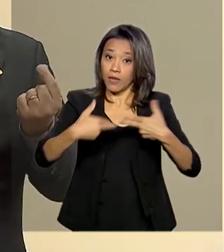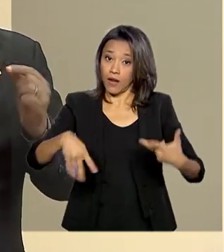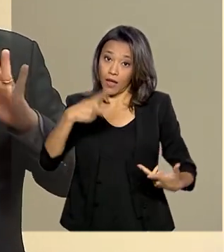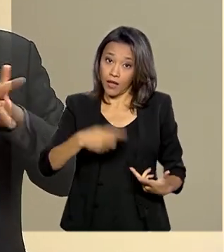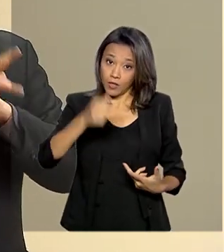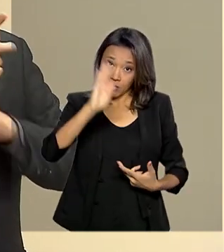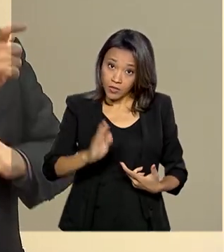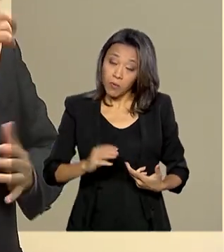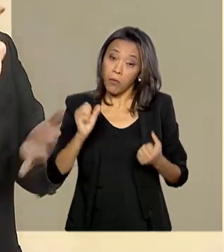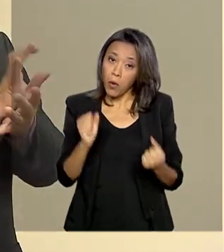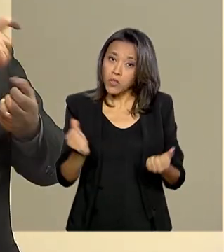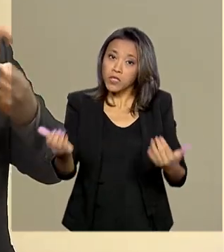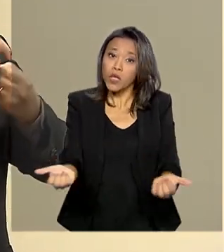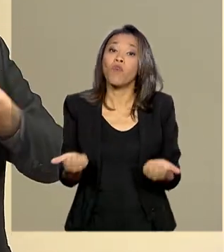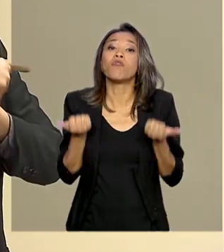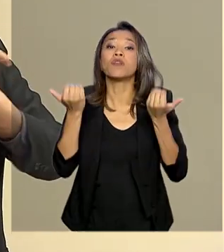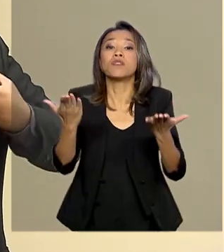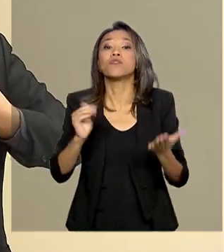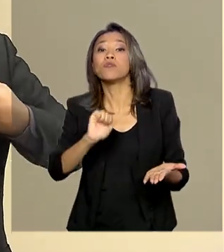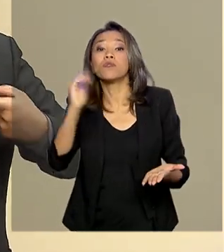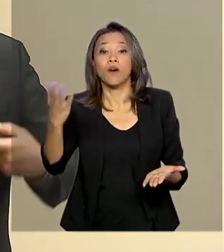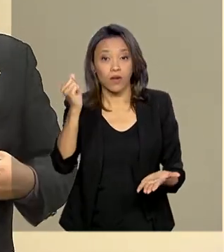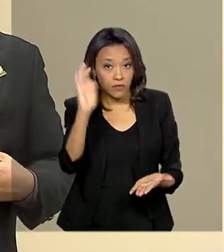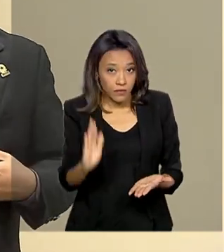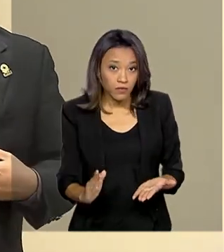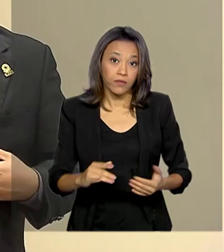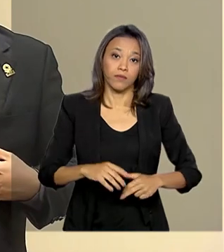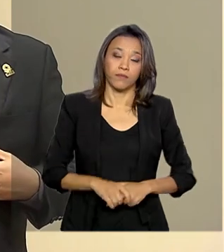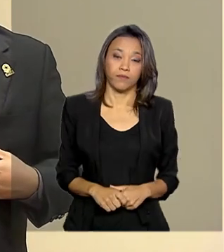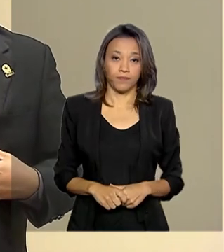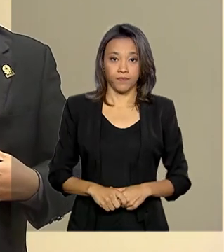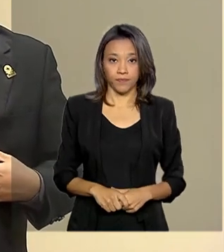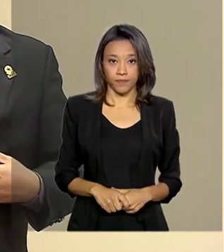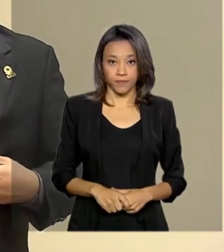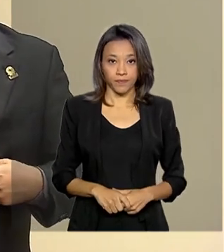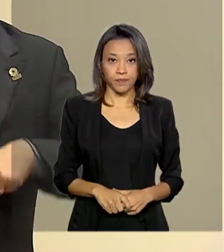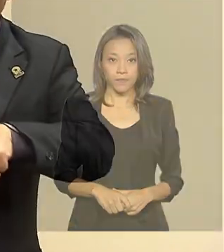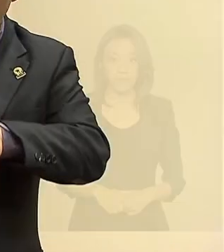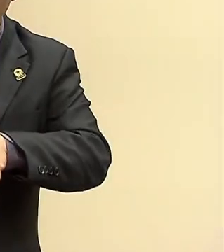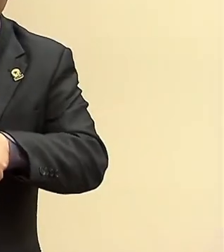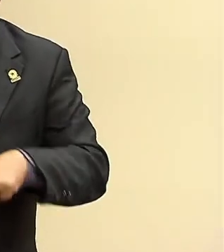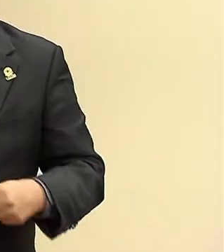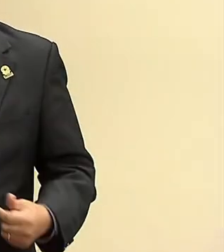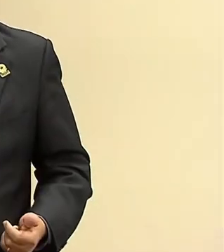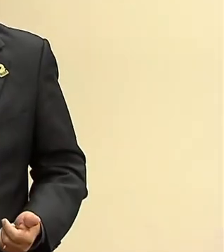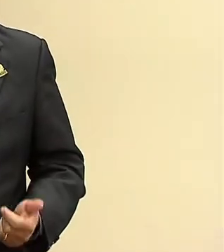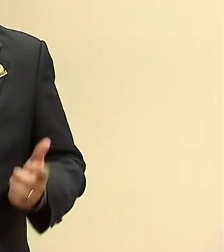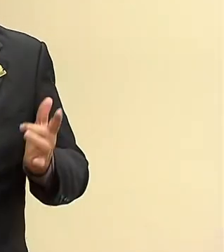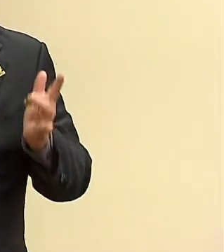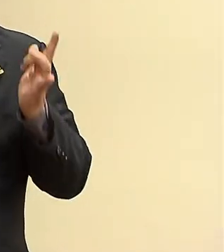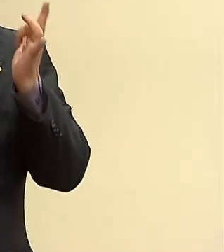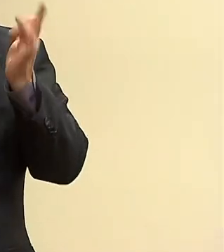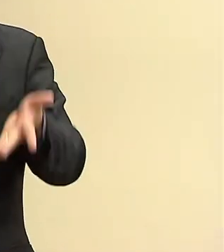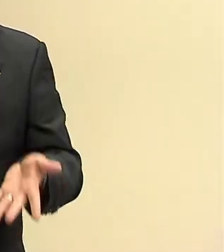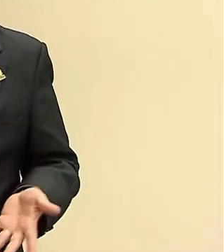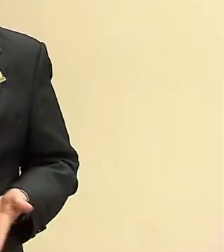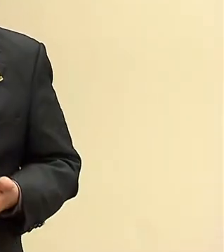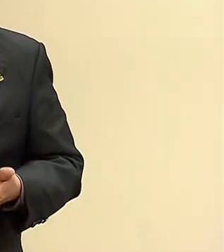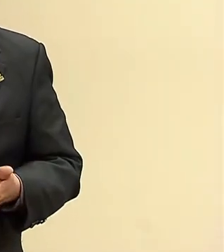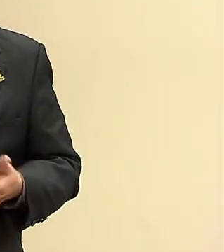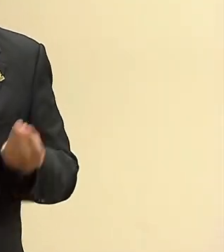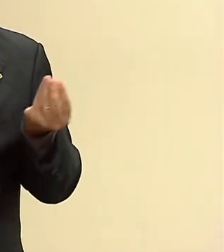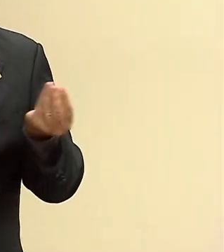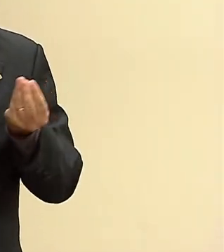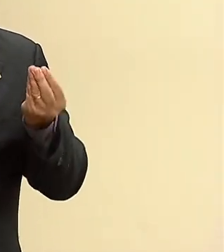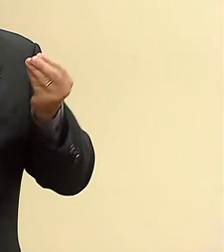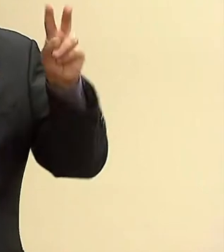mais competitivos no mercado externo. Não podemos abandonar a questão da